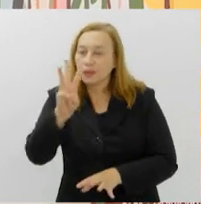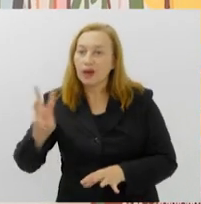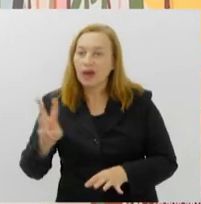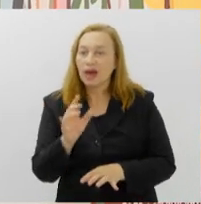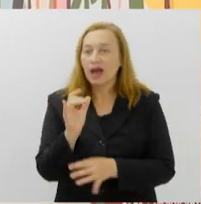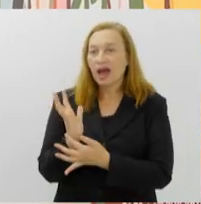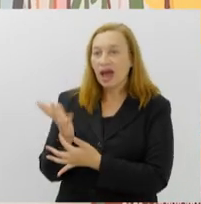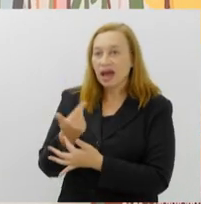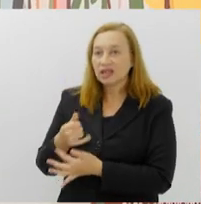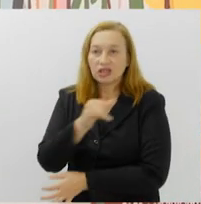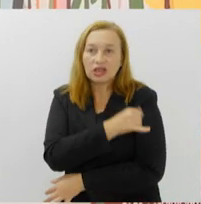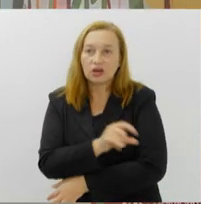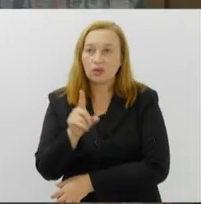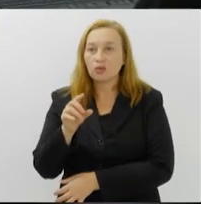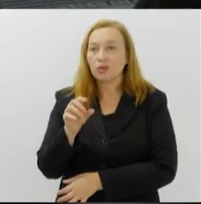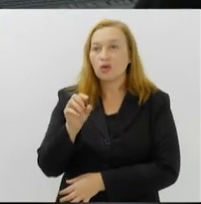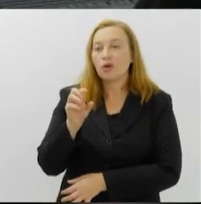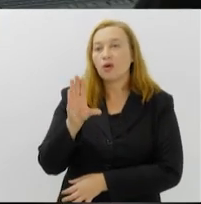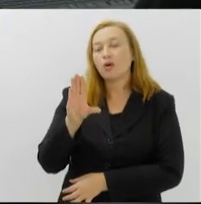.com.